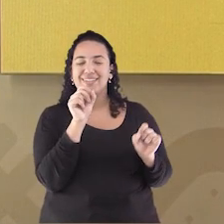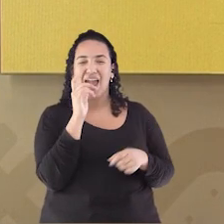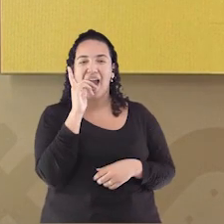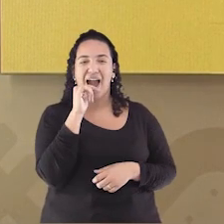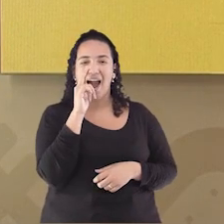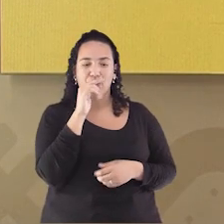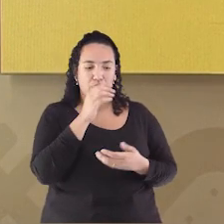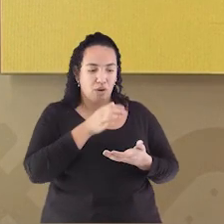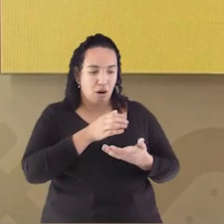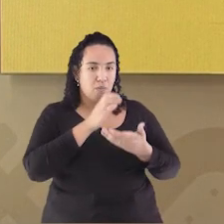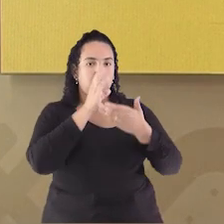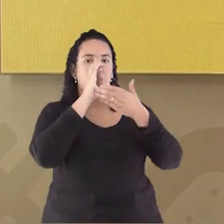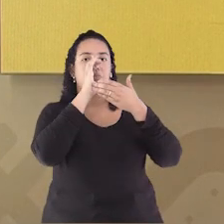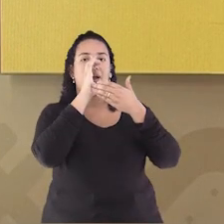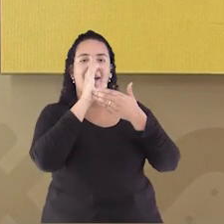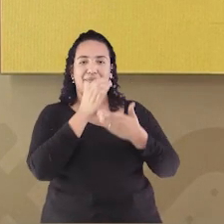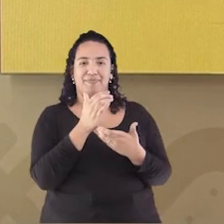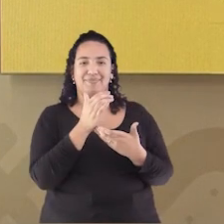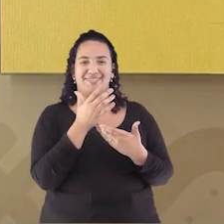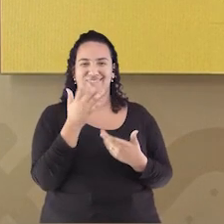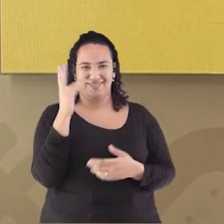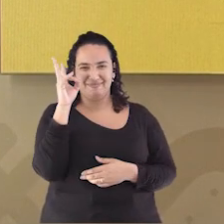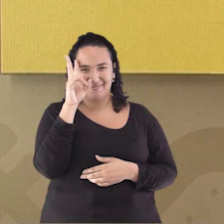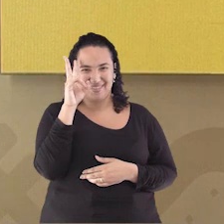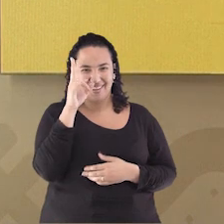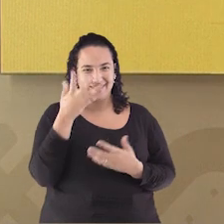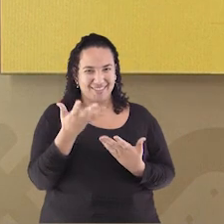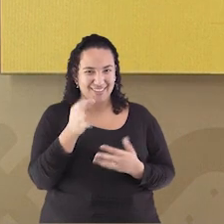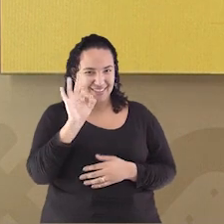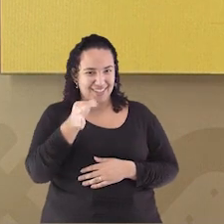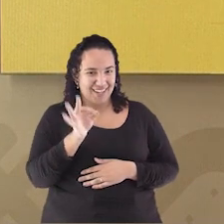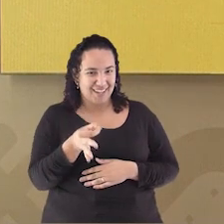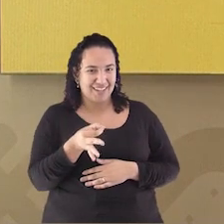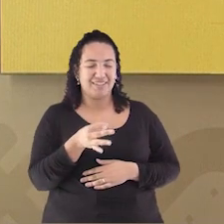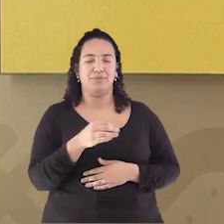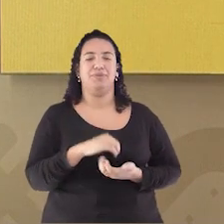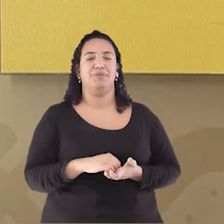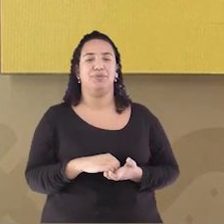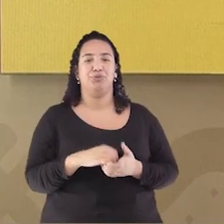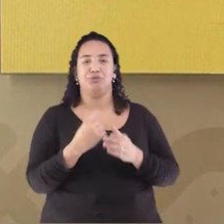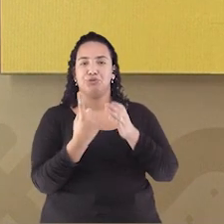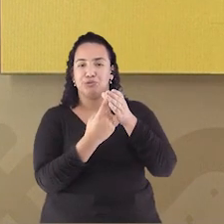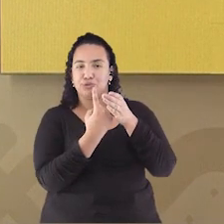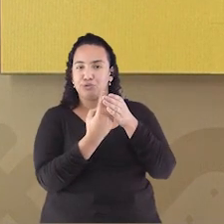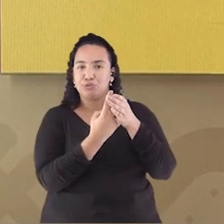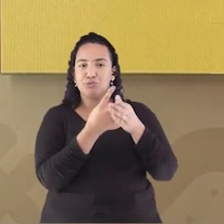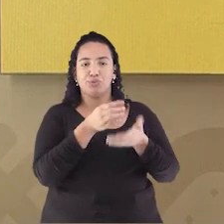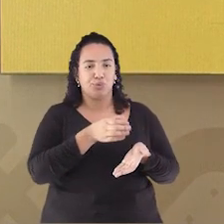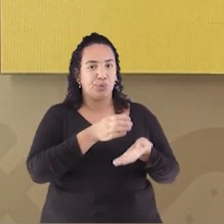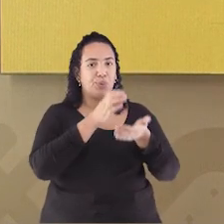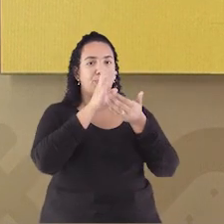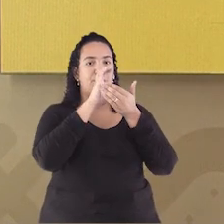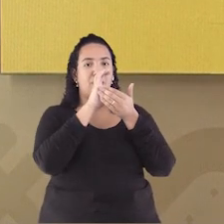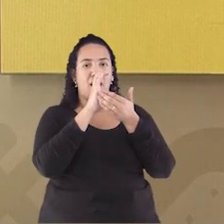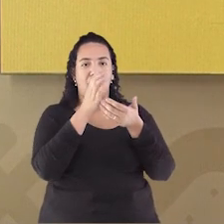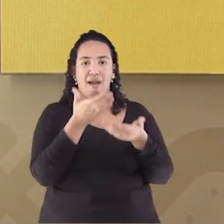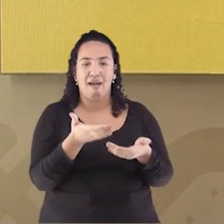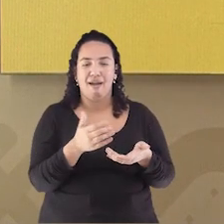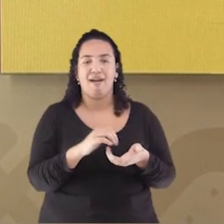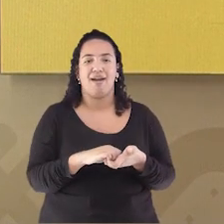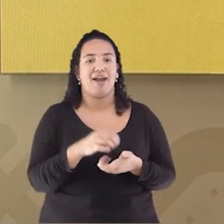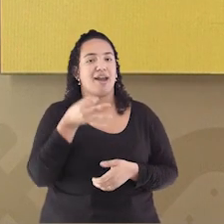sua cabeça É a ideia de tomar algum líquido Como tomar água Tomar suco